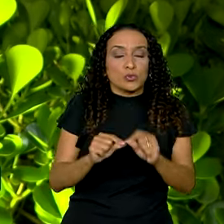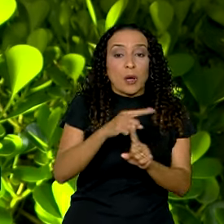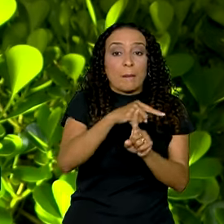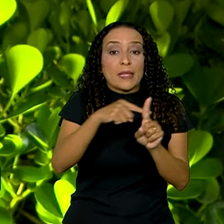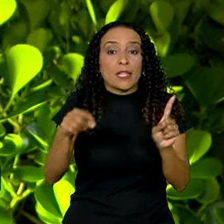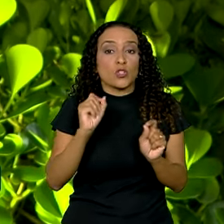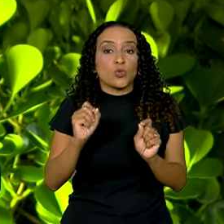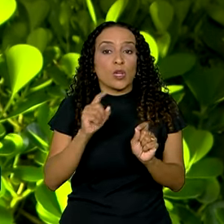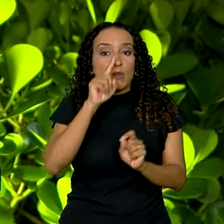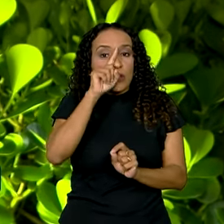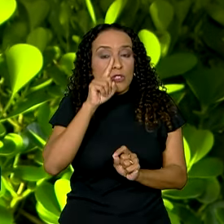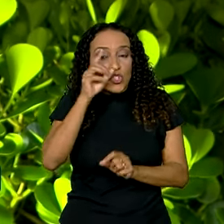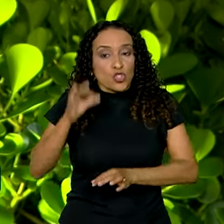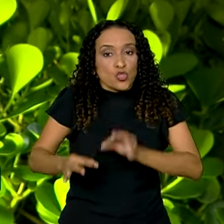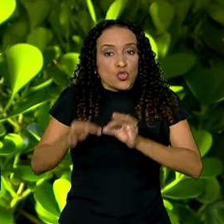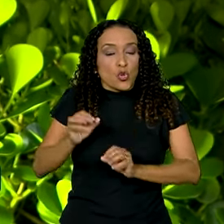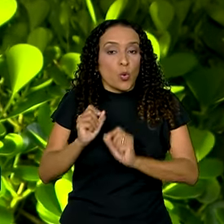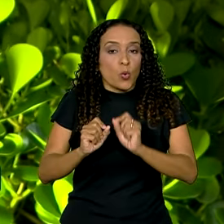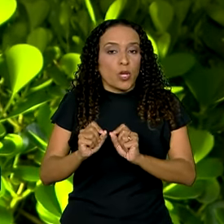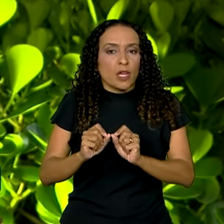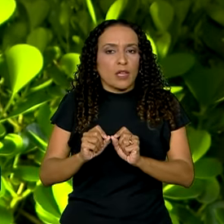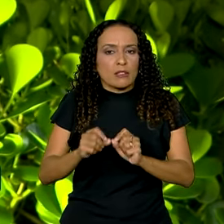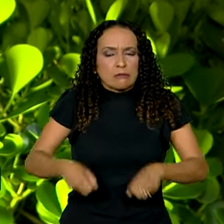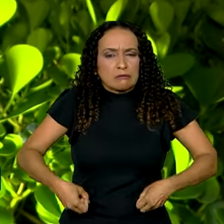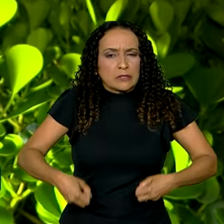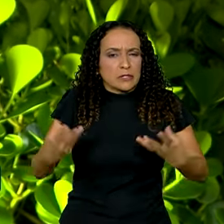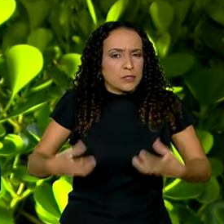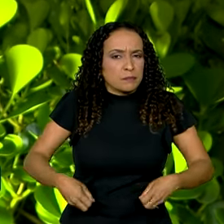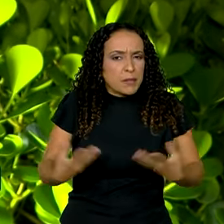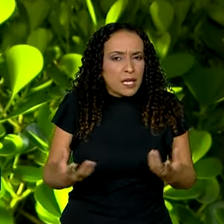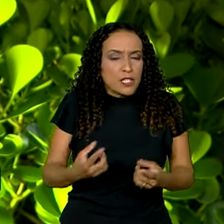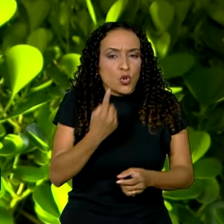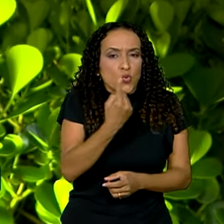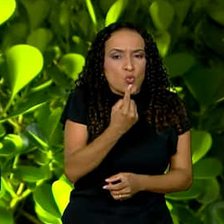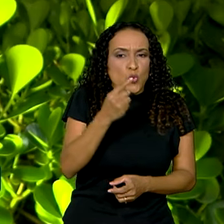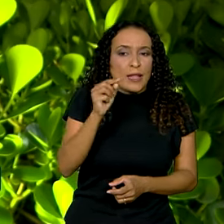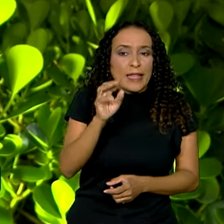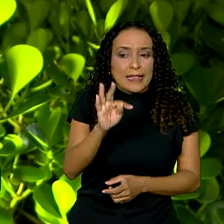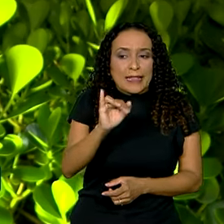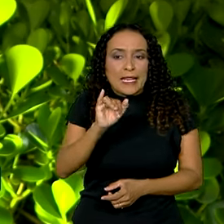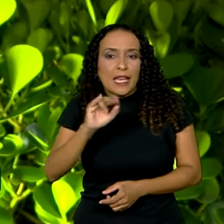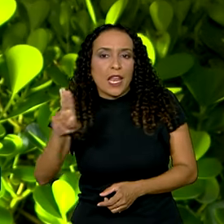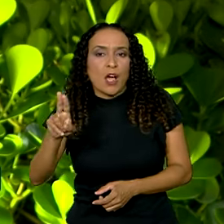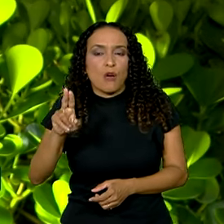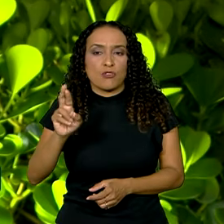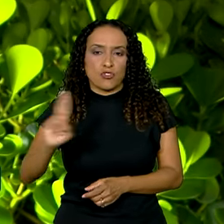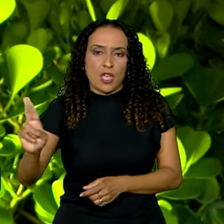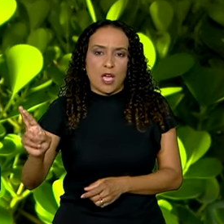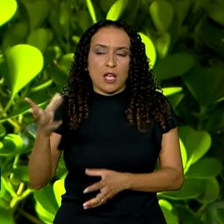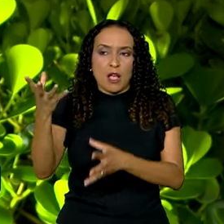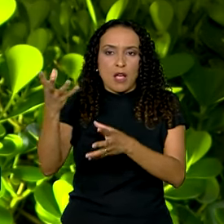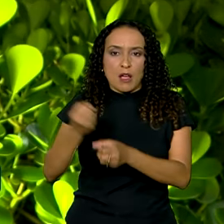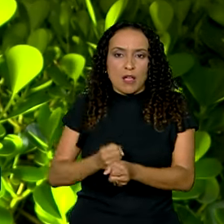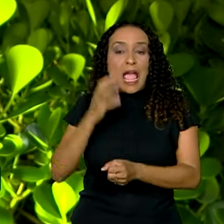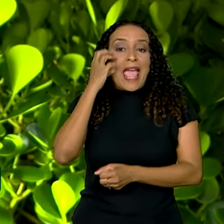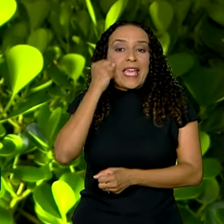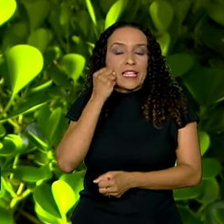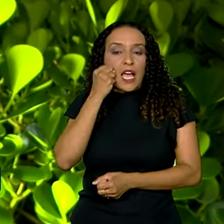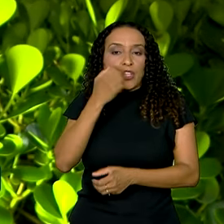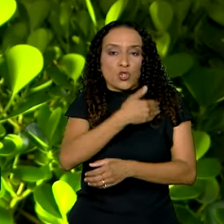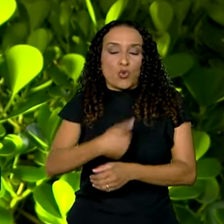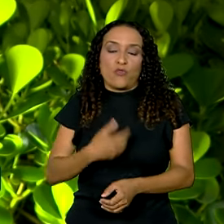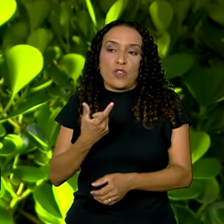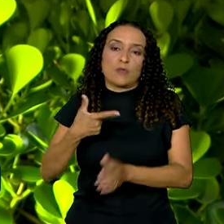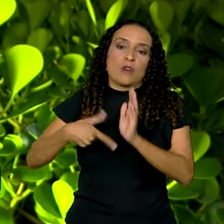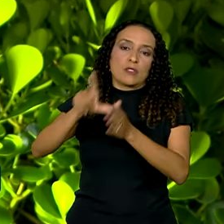metade o risco judicial de despesas de um trilhão de reais herdadas do governo anterior. Esse risco